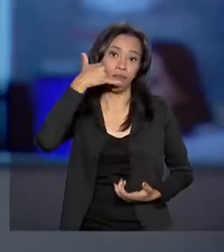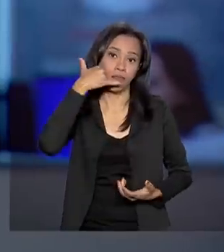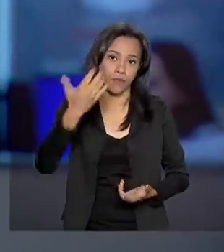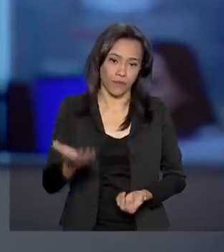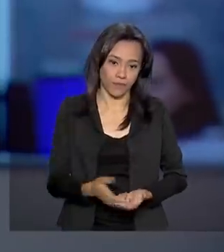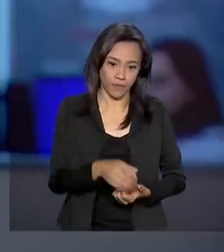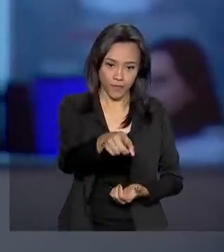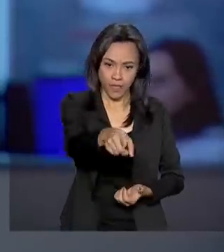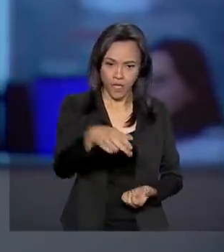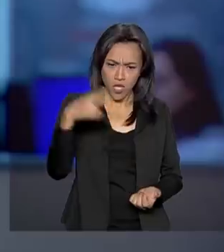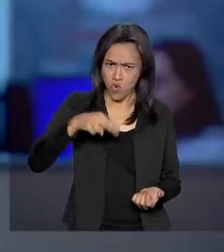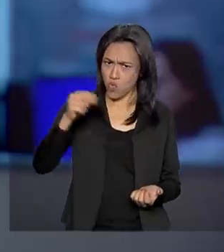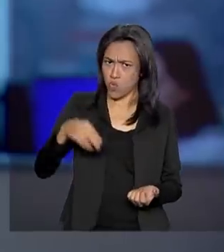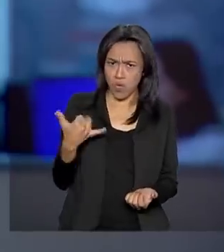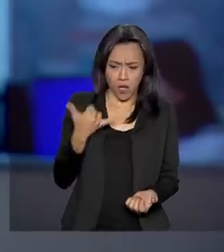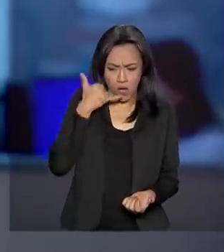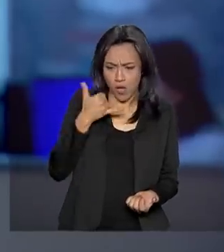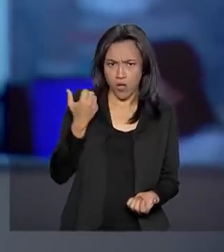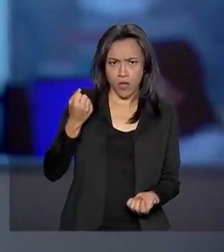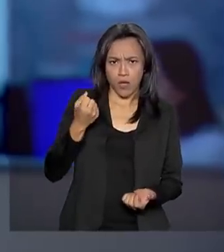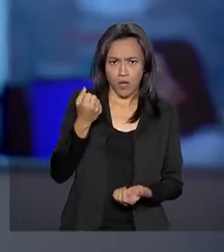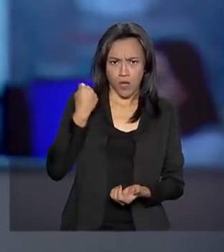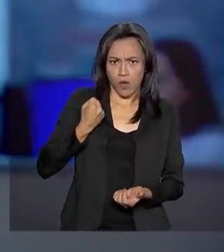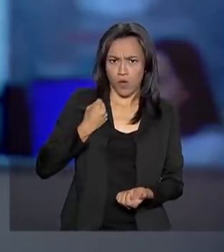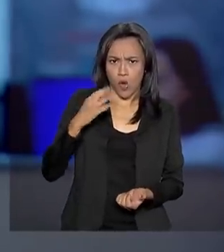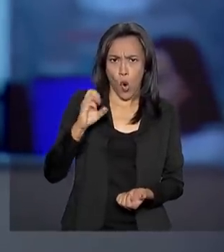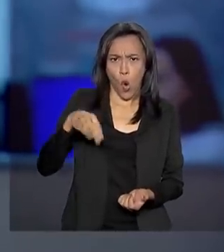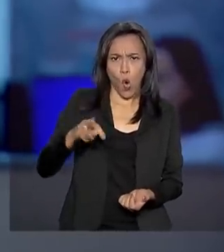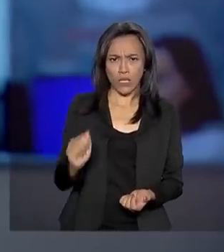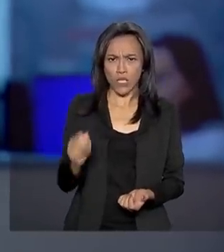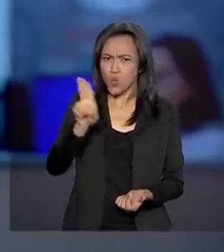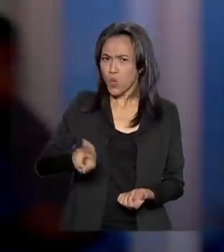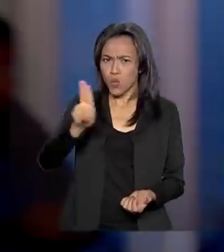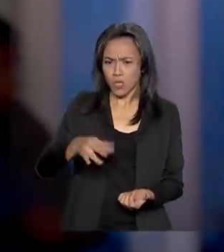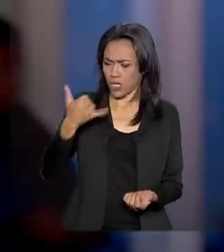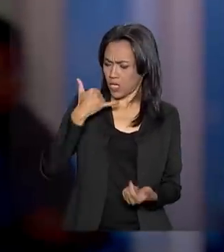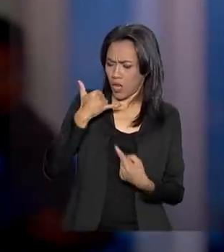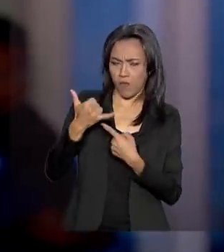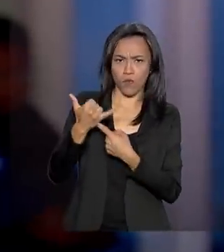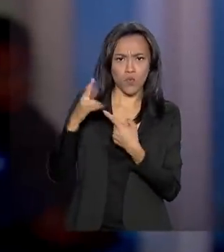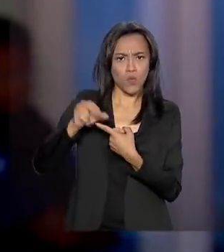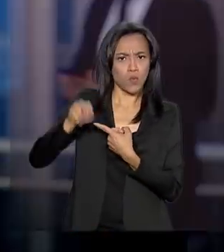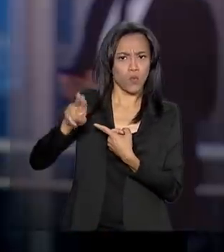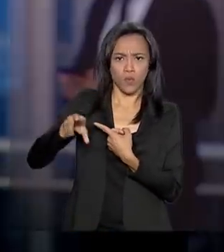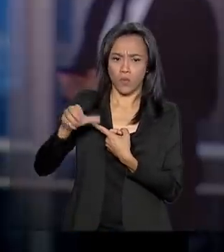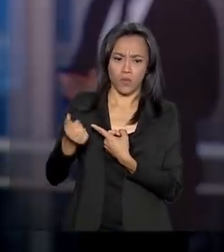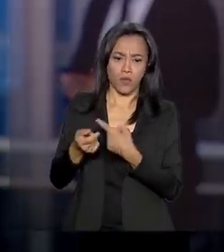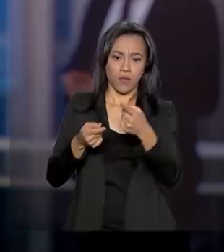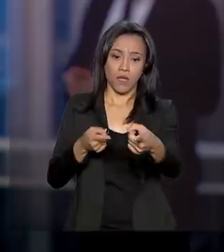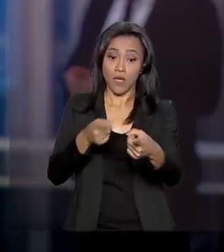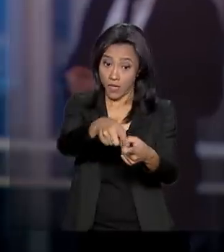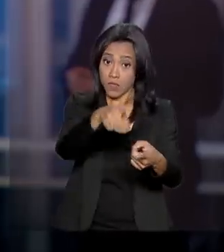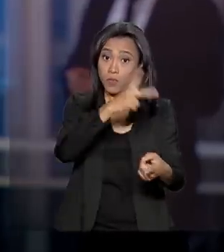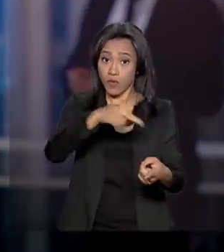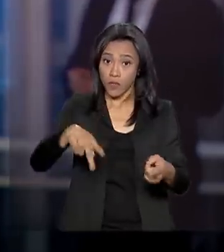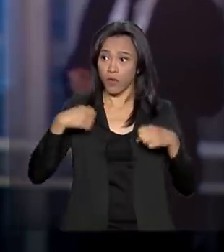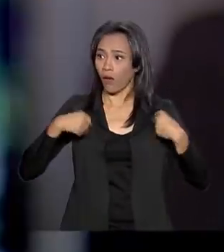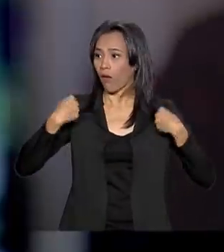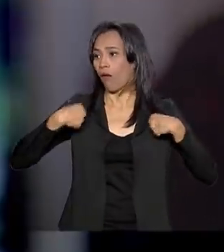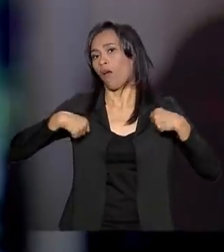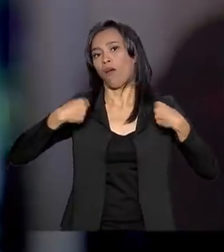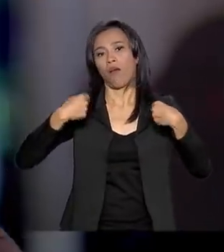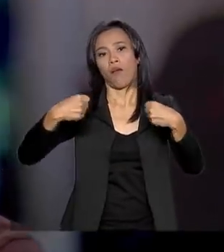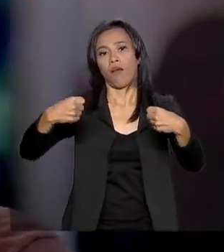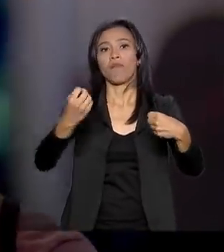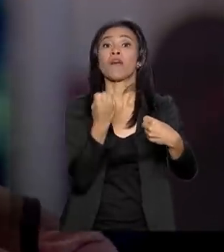nunca tive conta, nunca tive essa conta, nunca usei essa linha, nada, nada, nada. Este professor está correndo contra o tempo